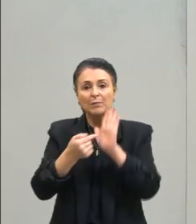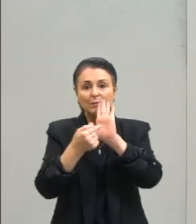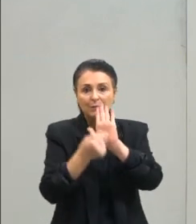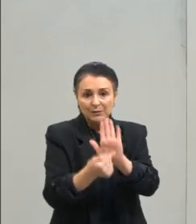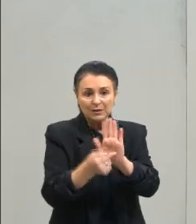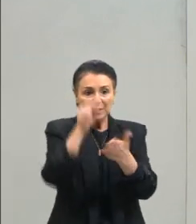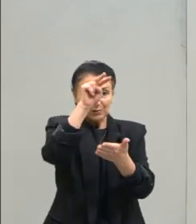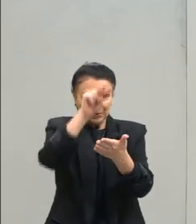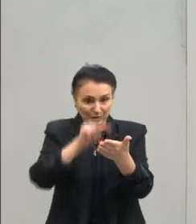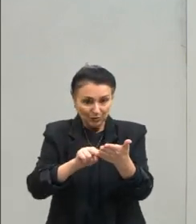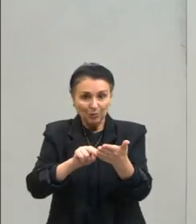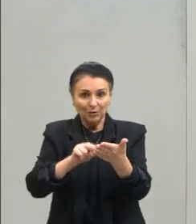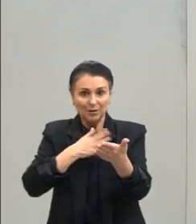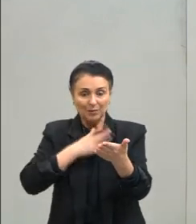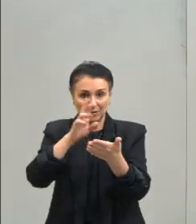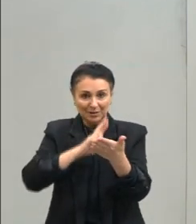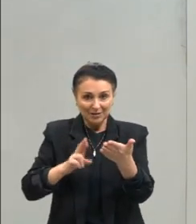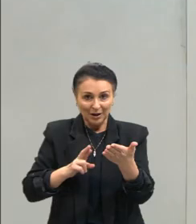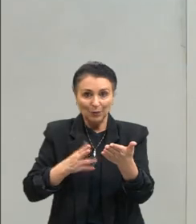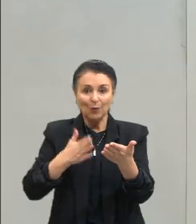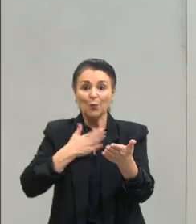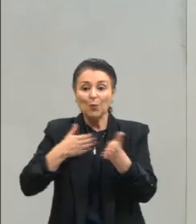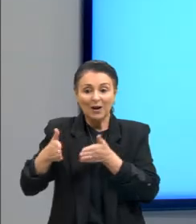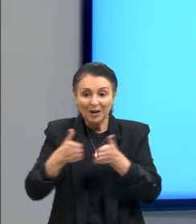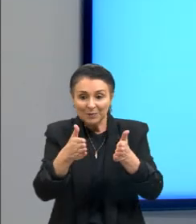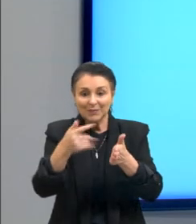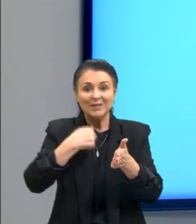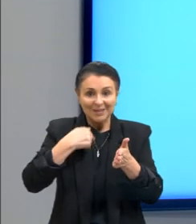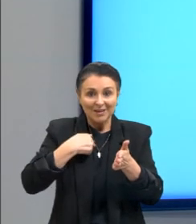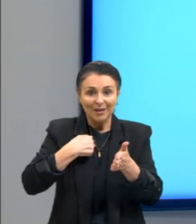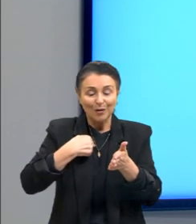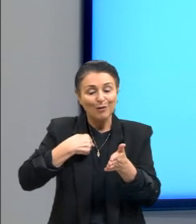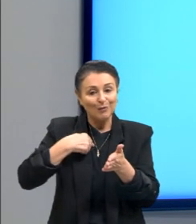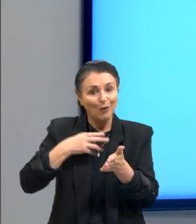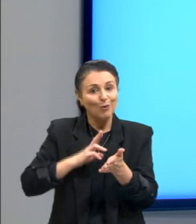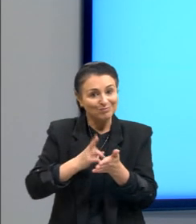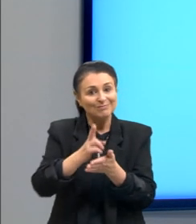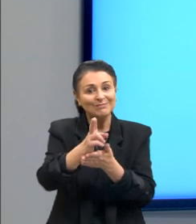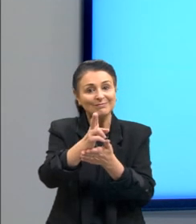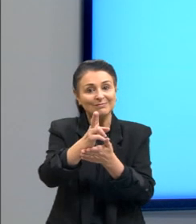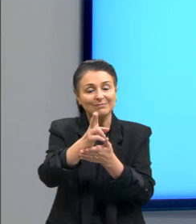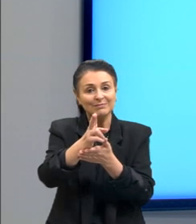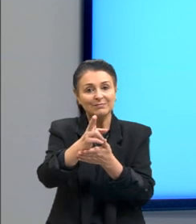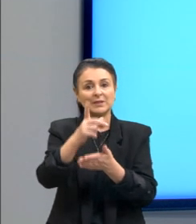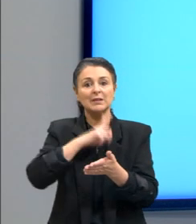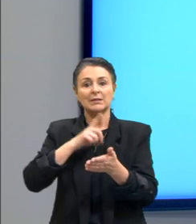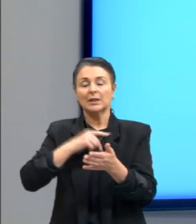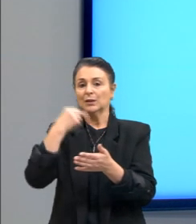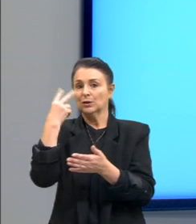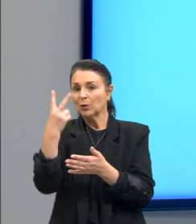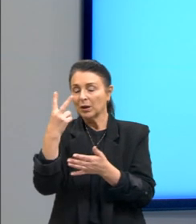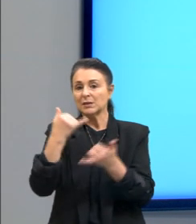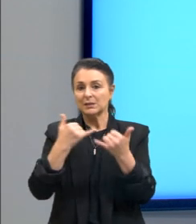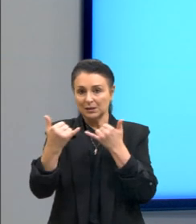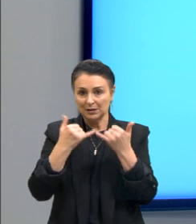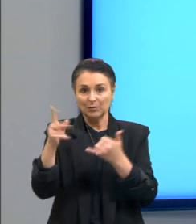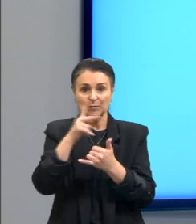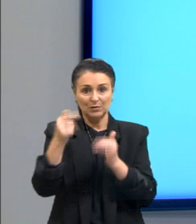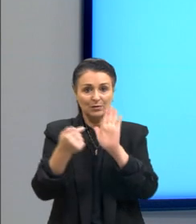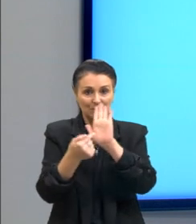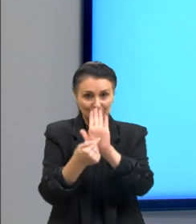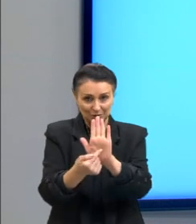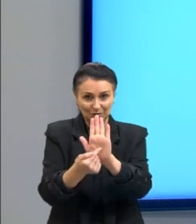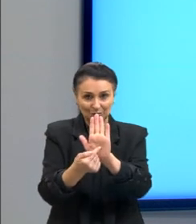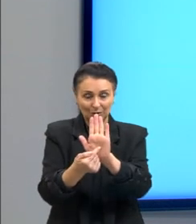seguir por esse caminho certo então aqui a gente tem também além desses dois exemplos que eu apresentei de